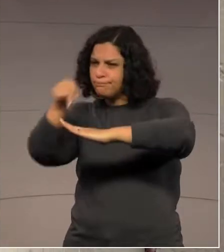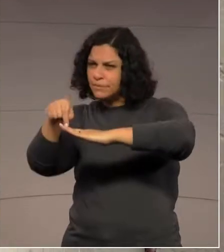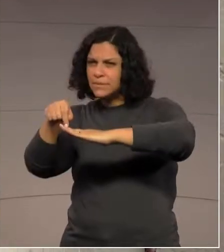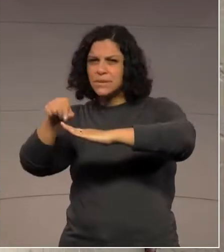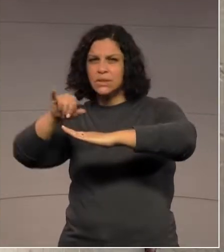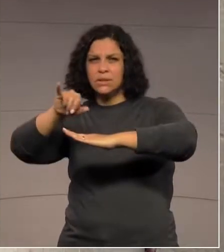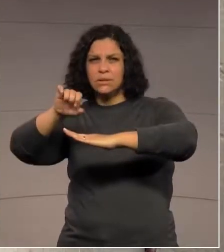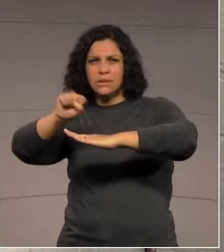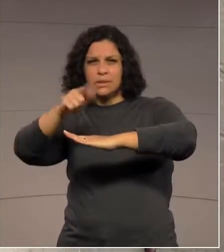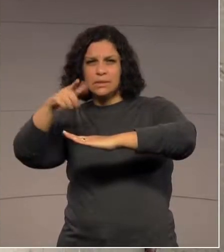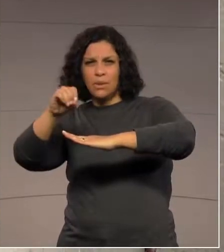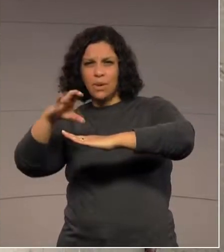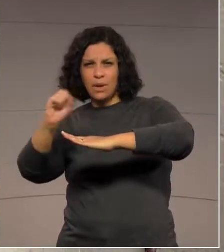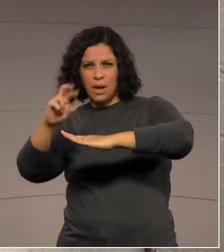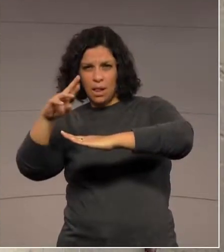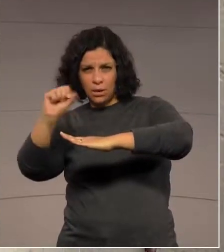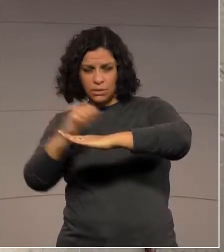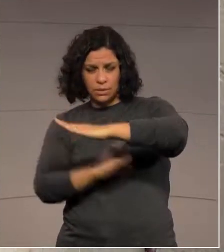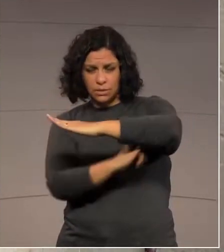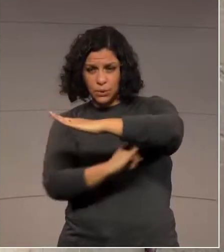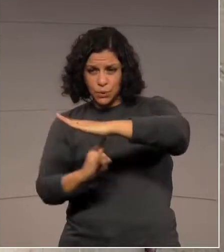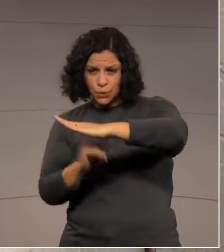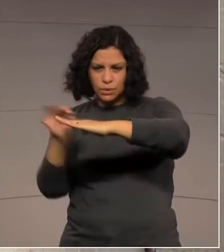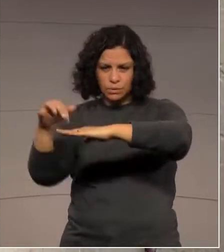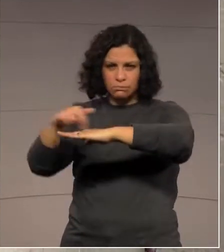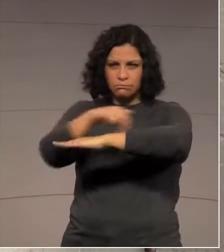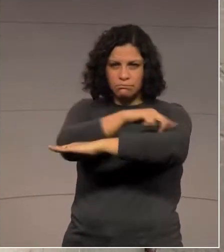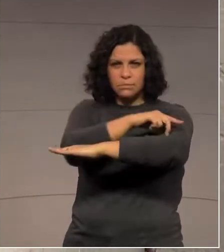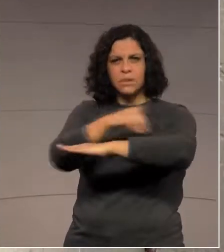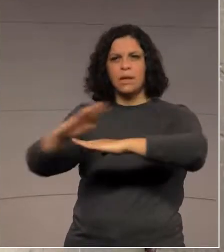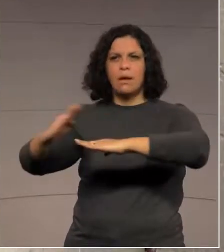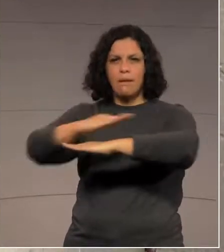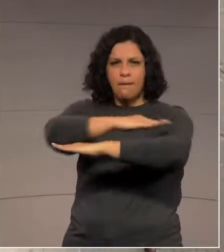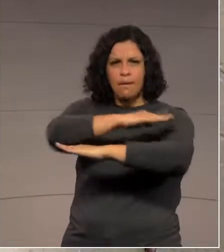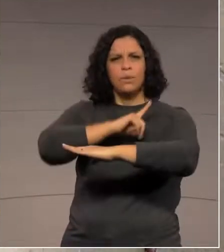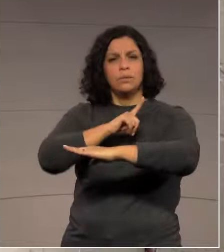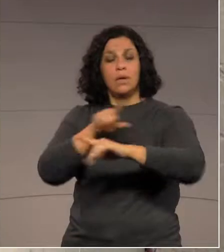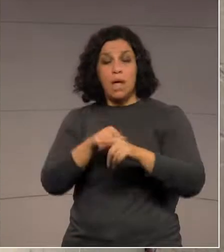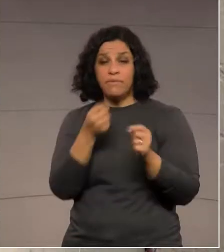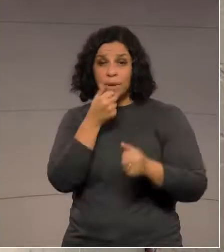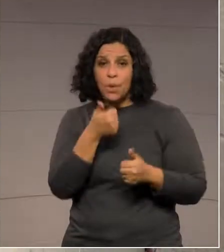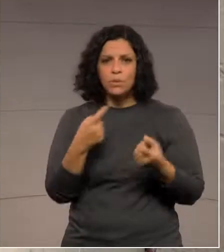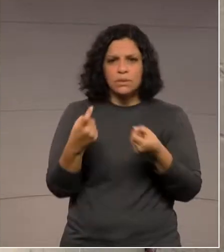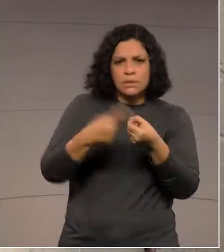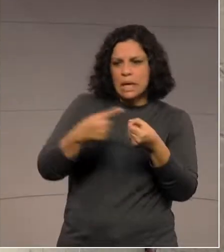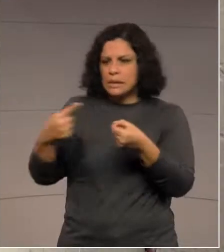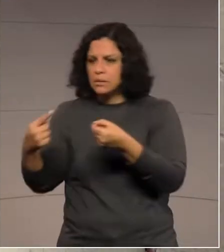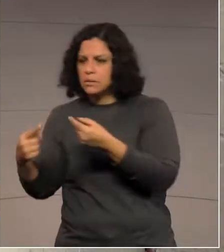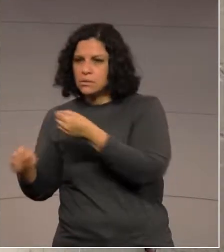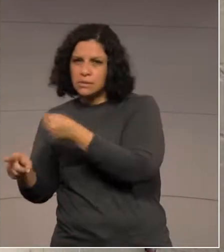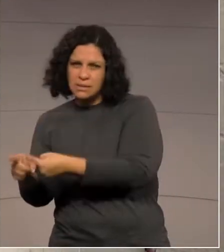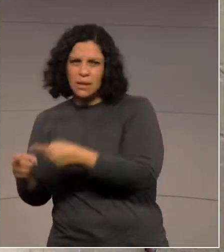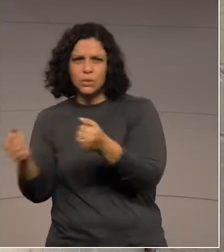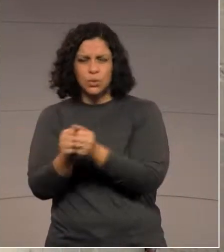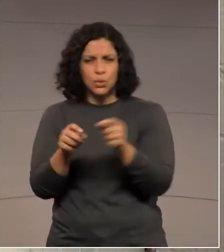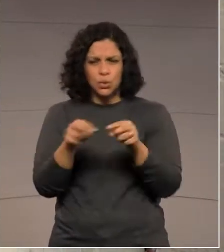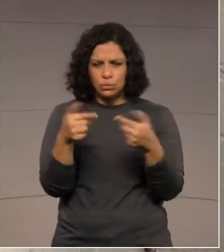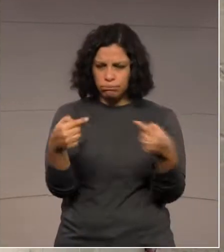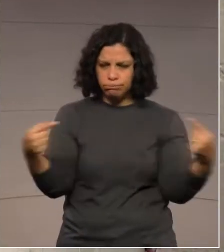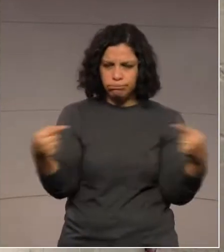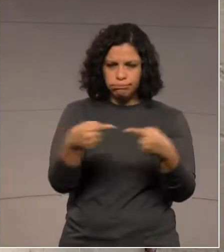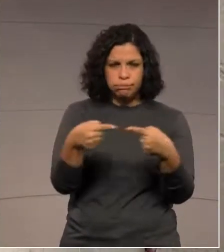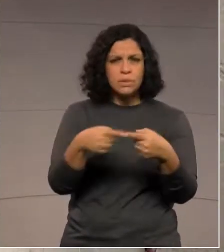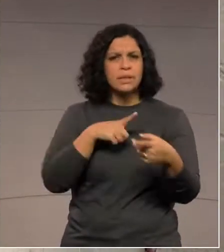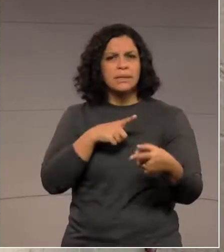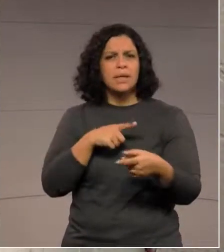fundamental que não vai unir só essas duas cidades, mas que vai trazer impactos para a região noroeste toda, para todo o